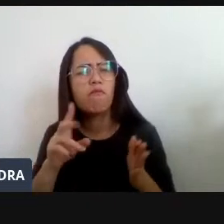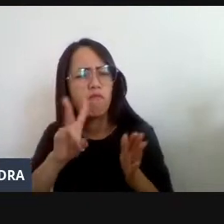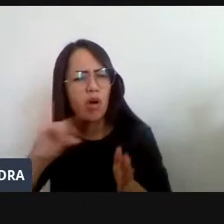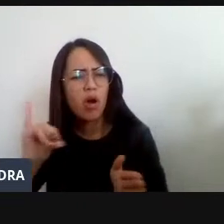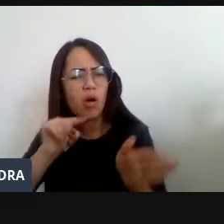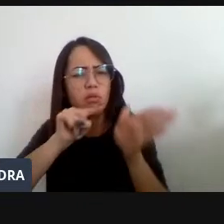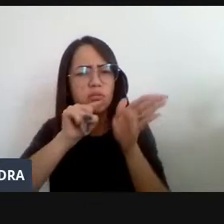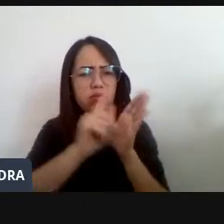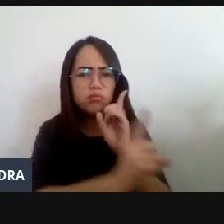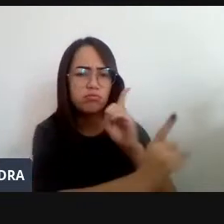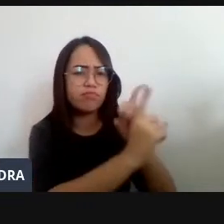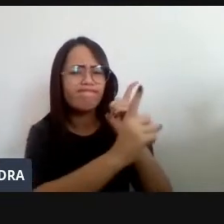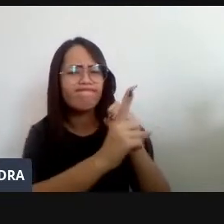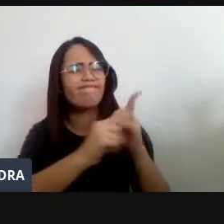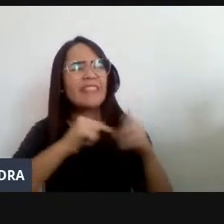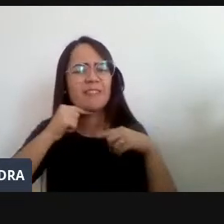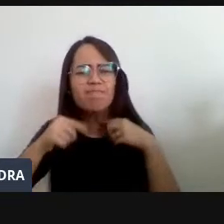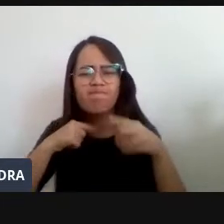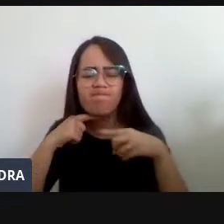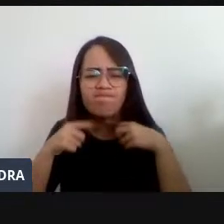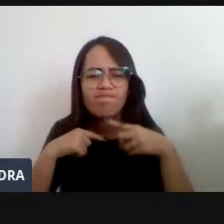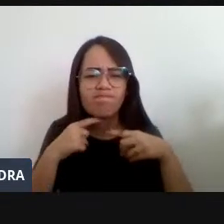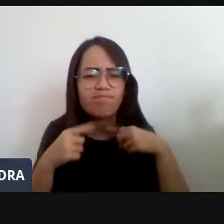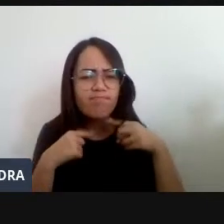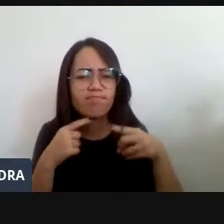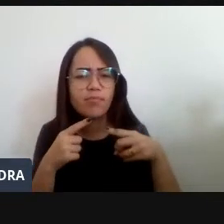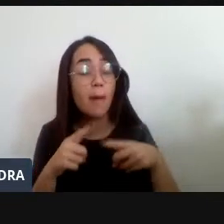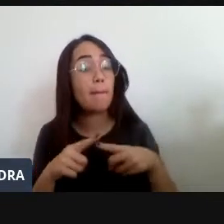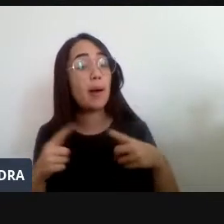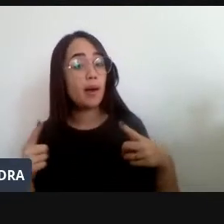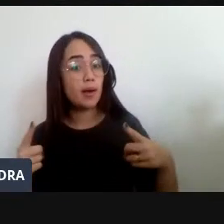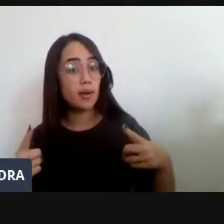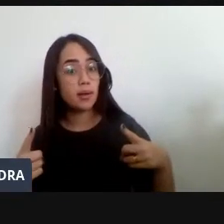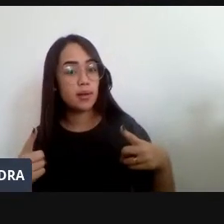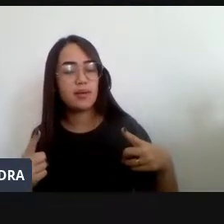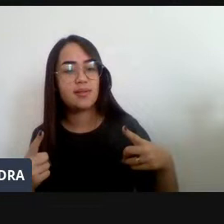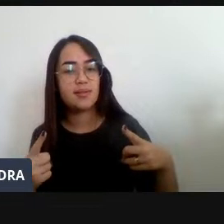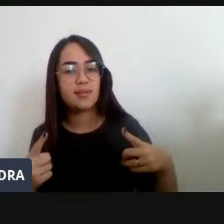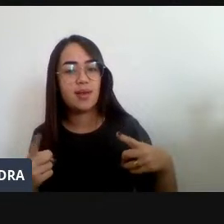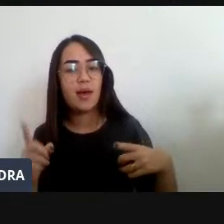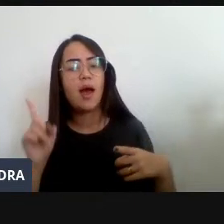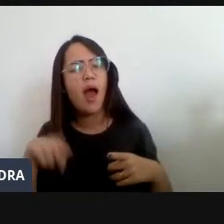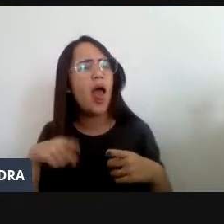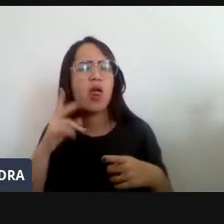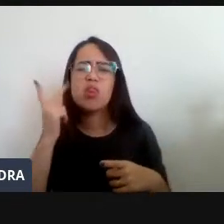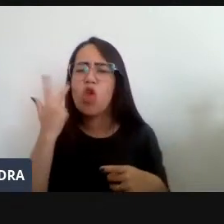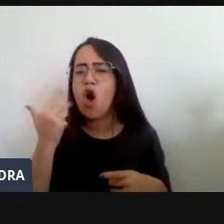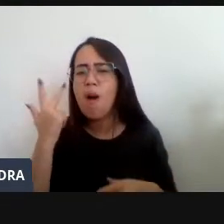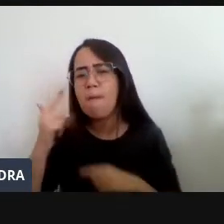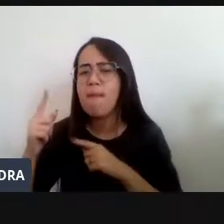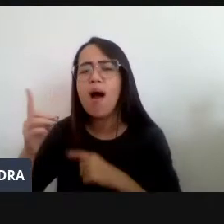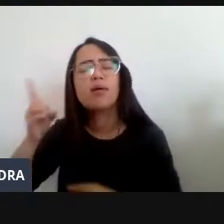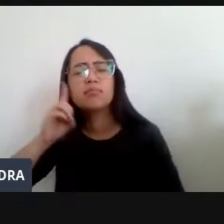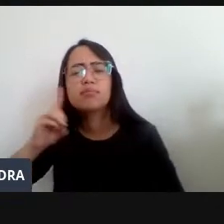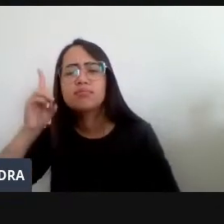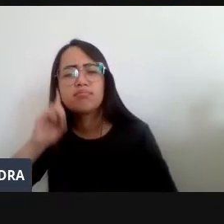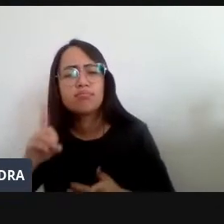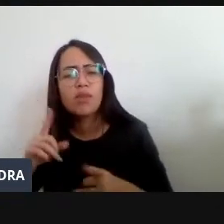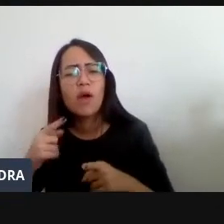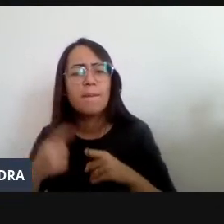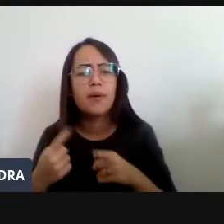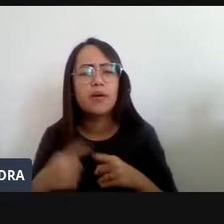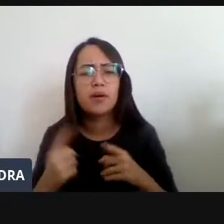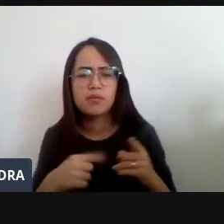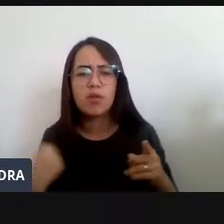Alguma Dificuldade Mas Essas Dificuldades Vão Ser Corriqueiras Do Nosso Dia A Dia E Que Essa Dificuldade Nós Que